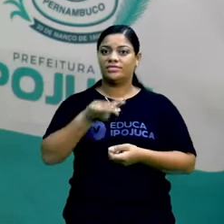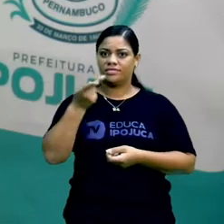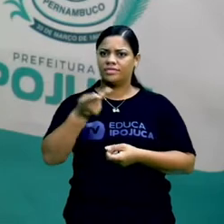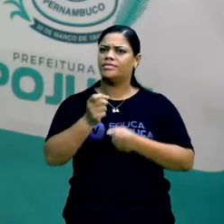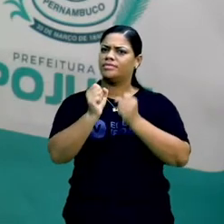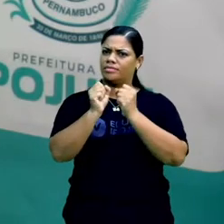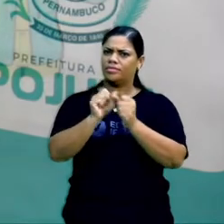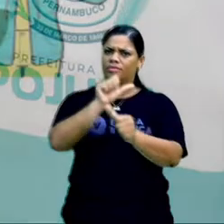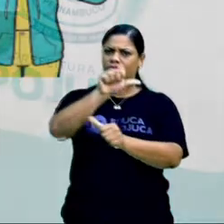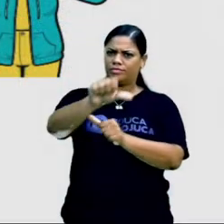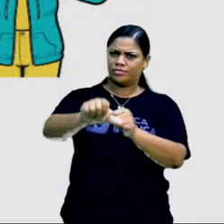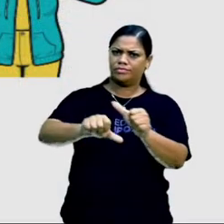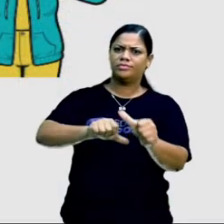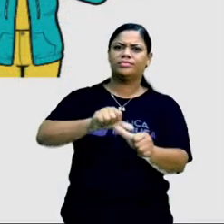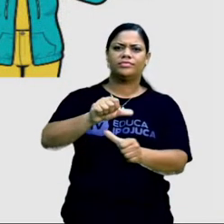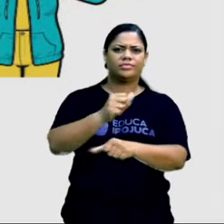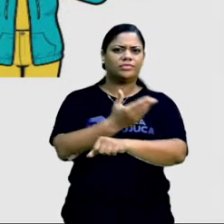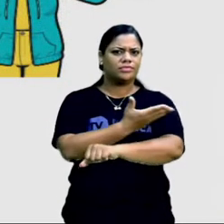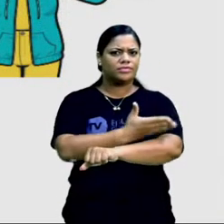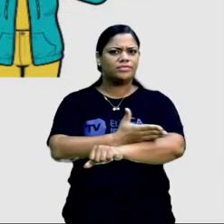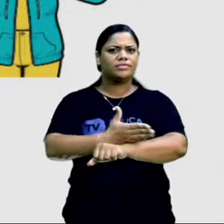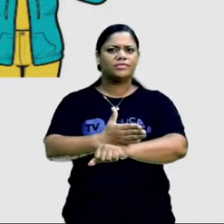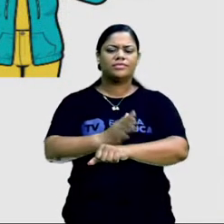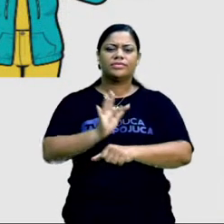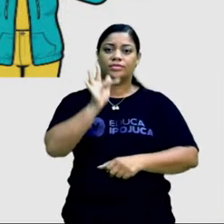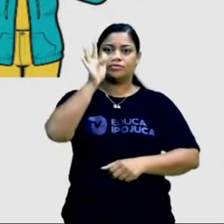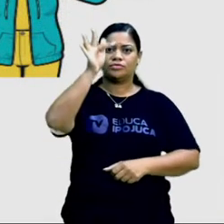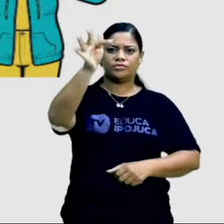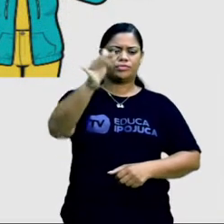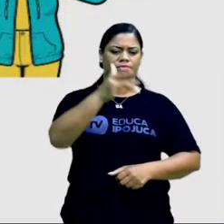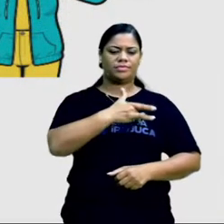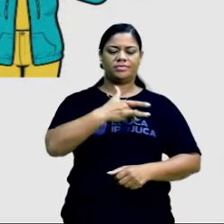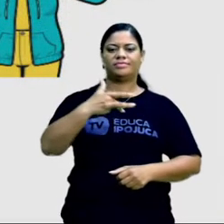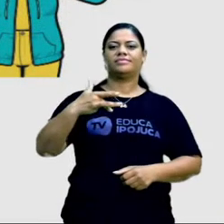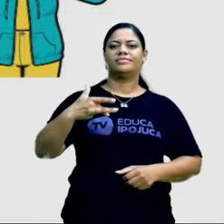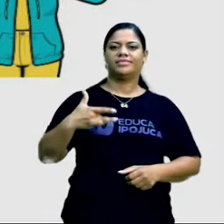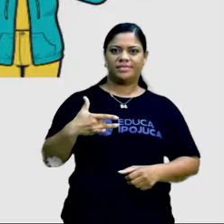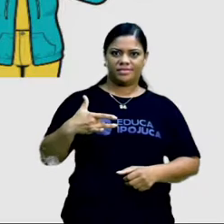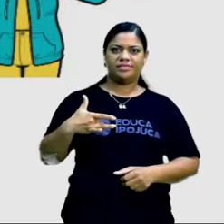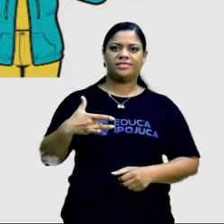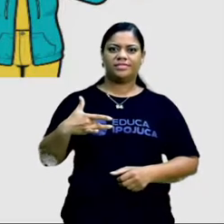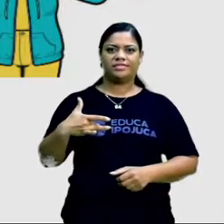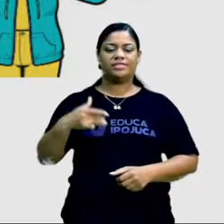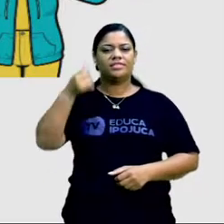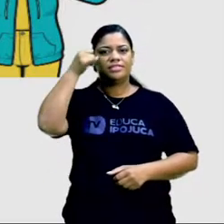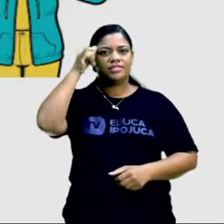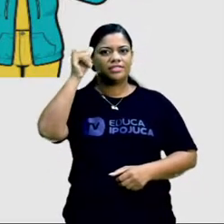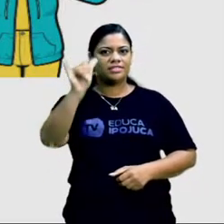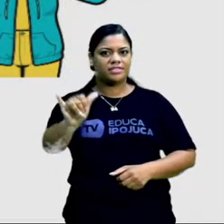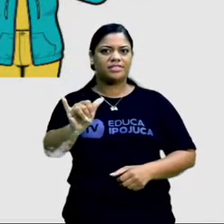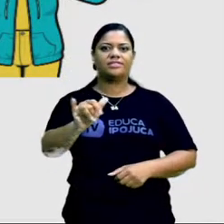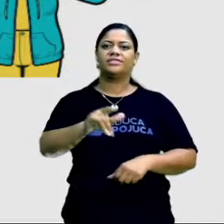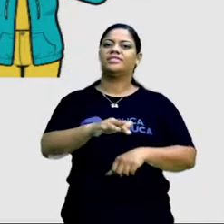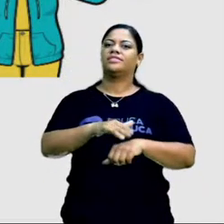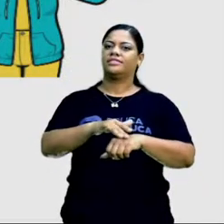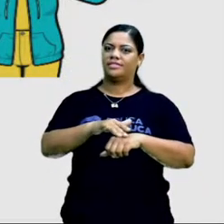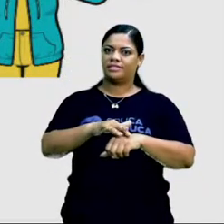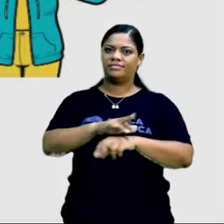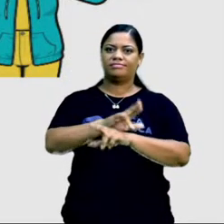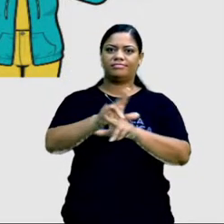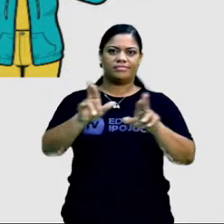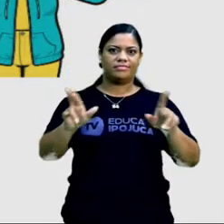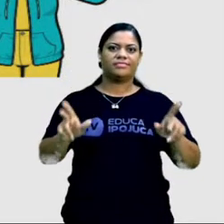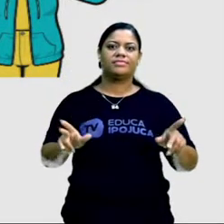que é possível mudar hábitos para planejar um futuro mais saudável e evitar várias doenças. Então